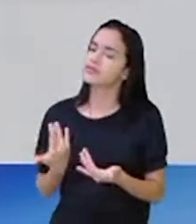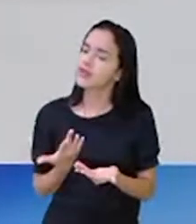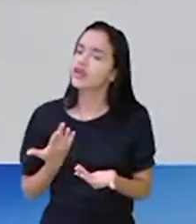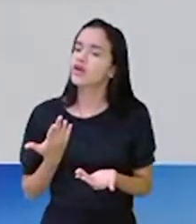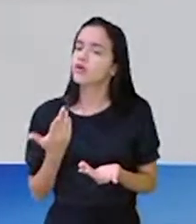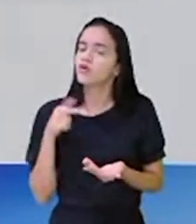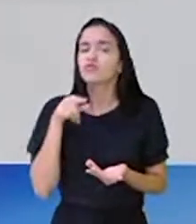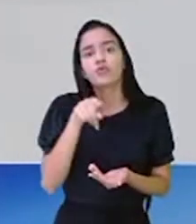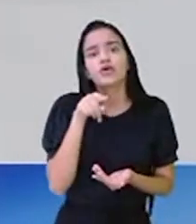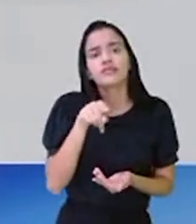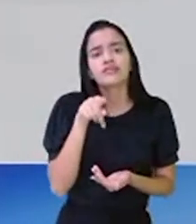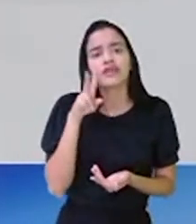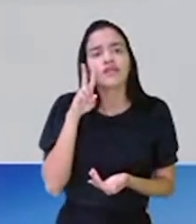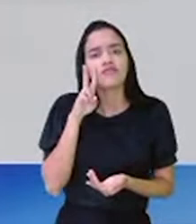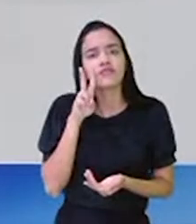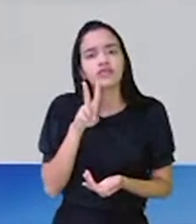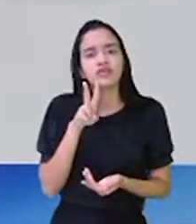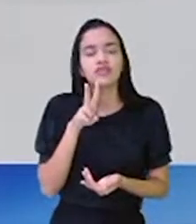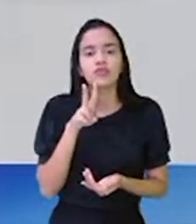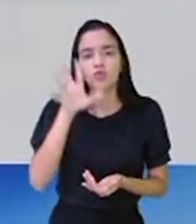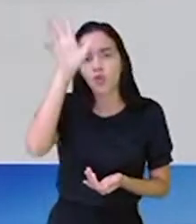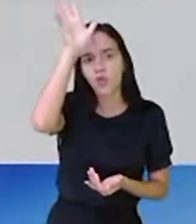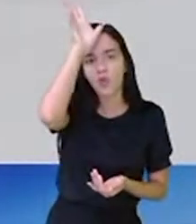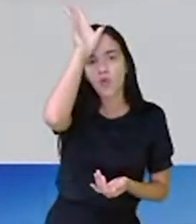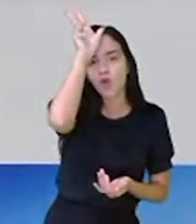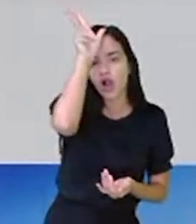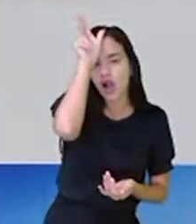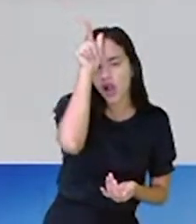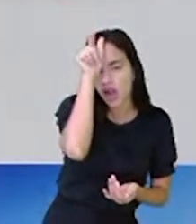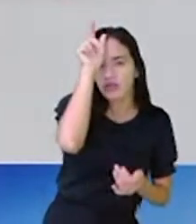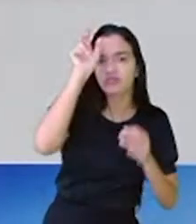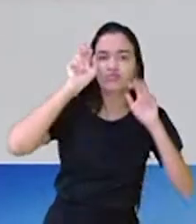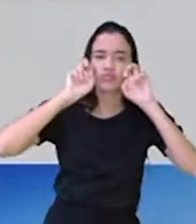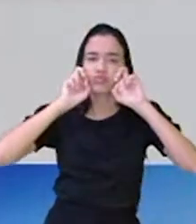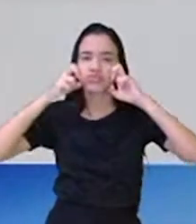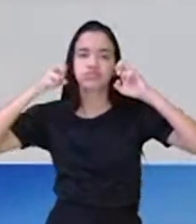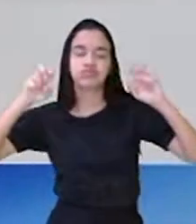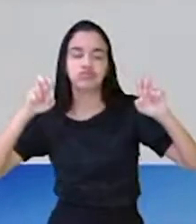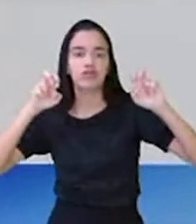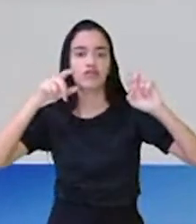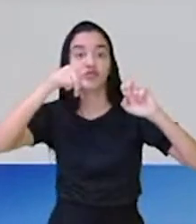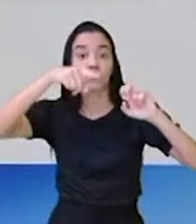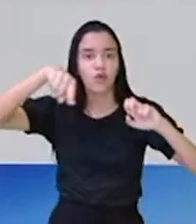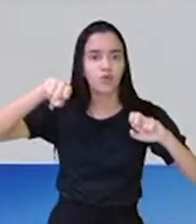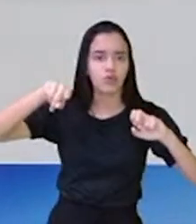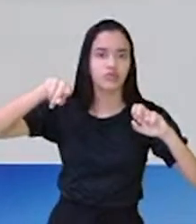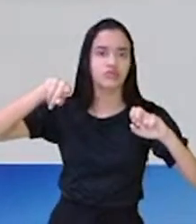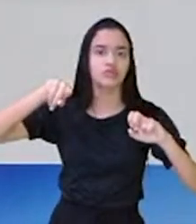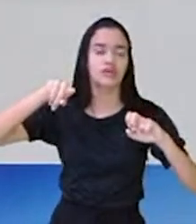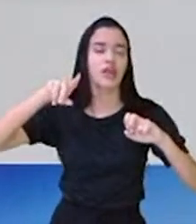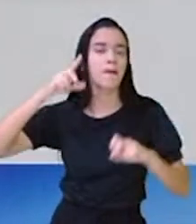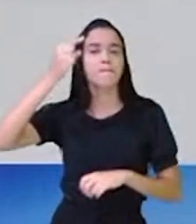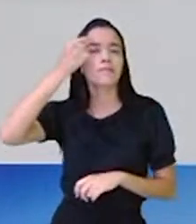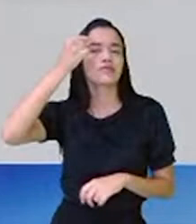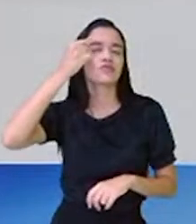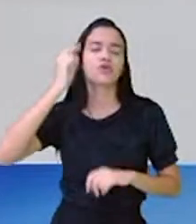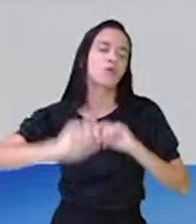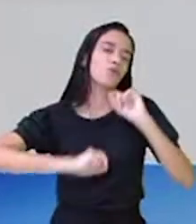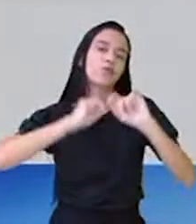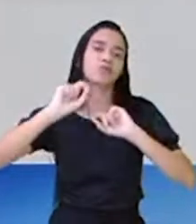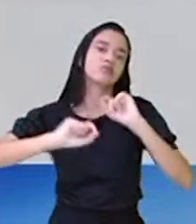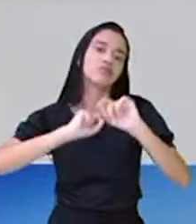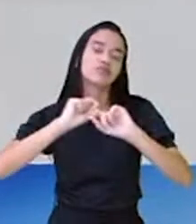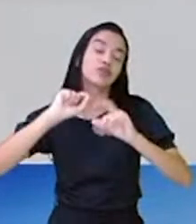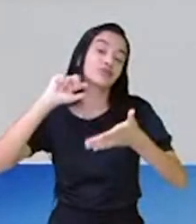Quando você ouviu aí o carijó que lhe passou essa mensagem, você imediatamente associou ao que ela